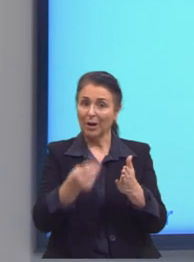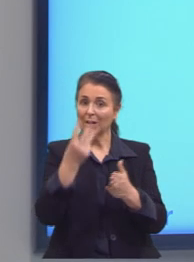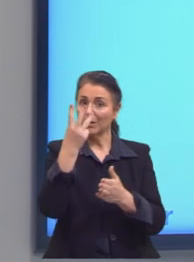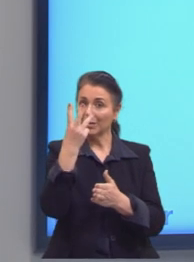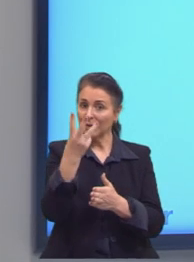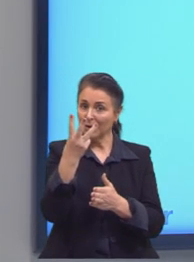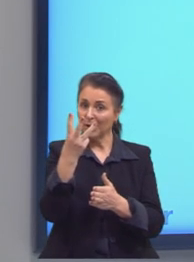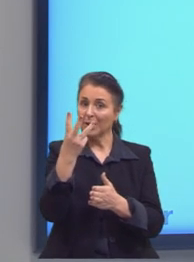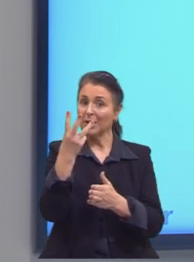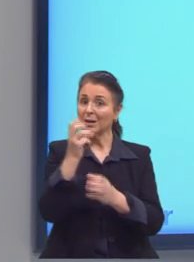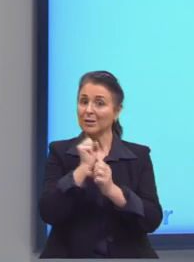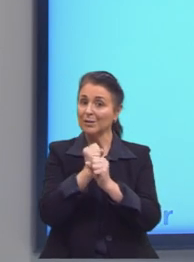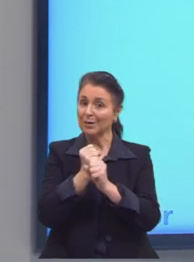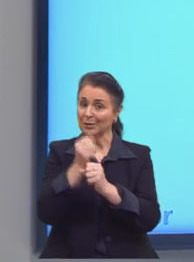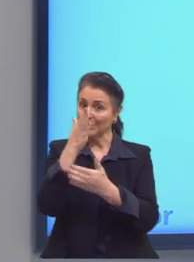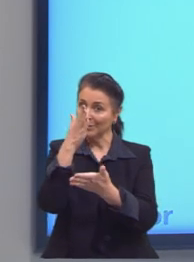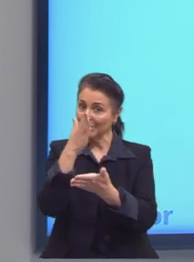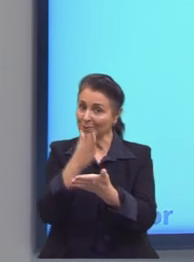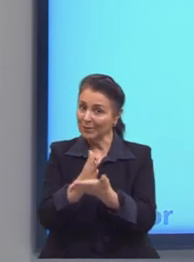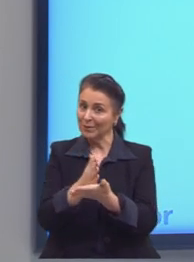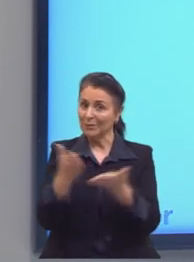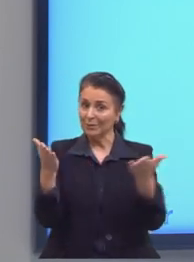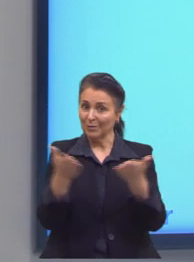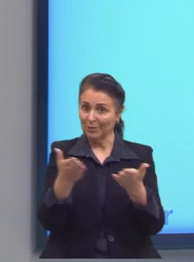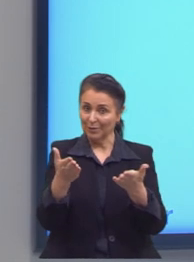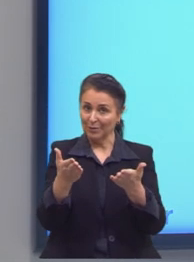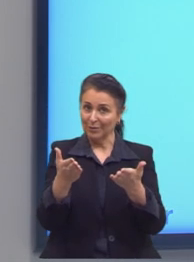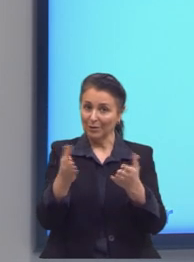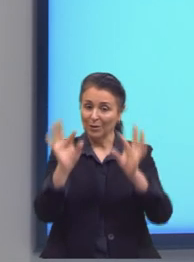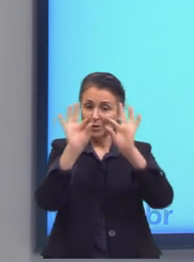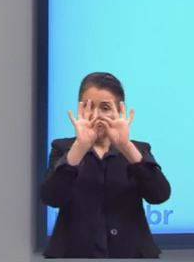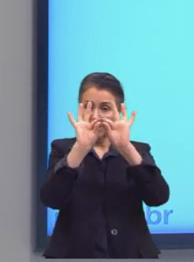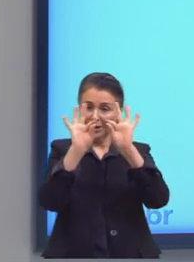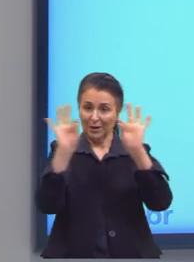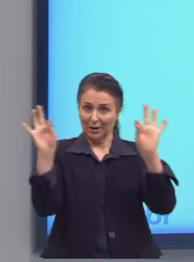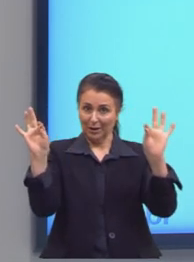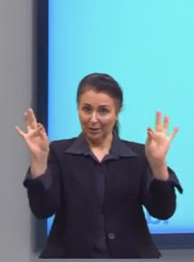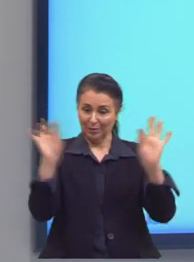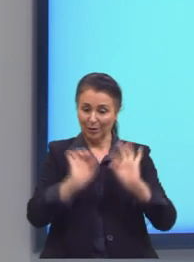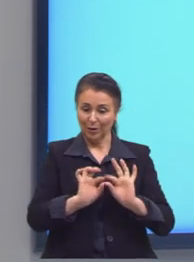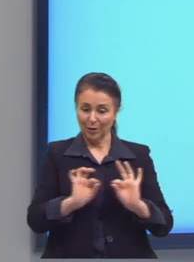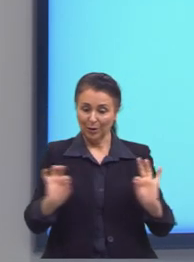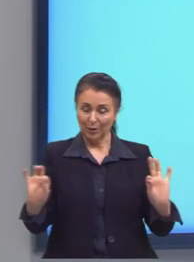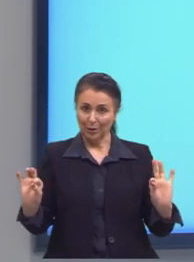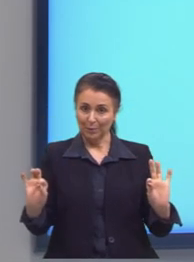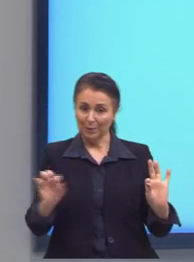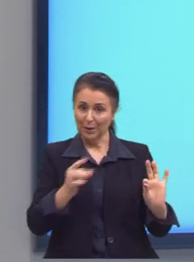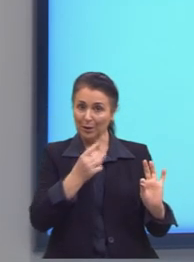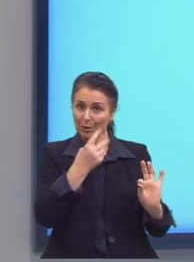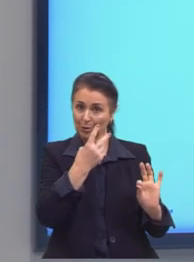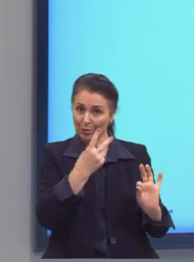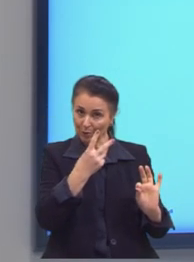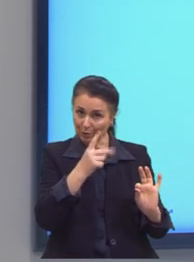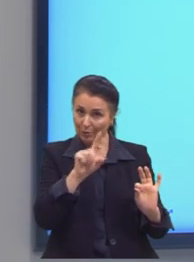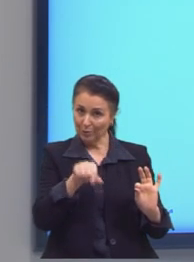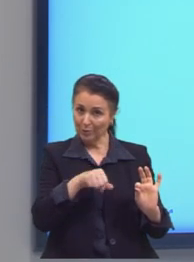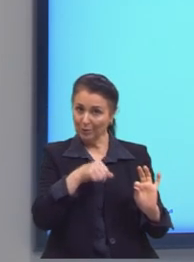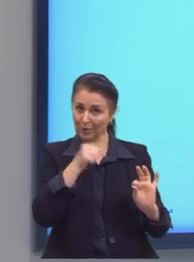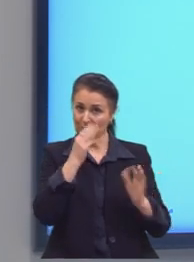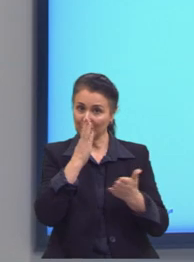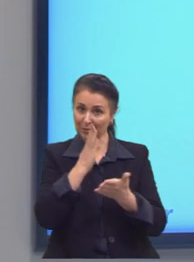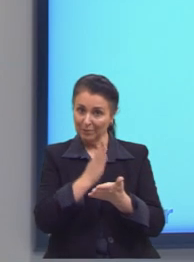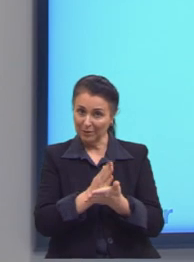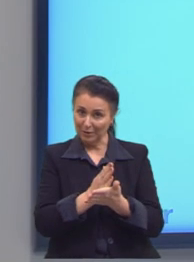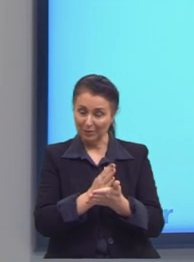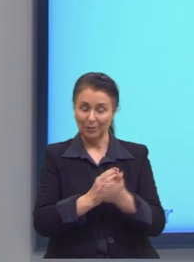anos e meio, tá? Então, aqui, eu marquei essa reta, nesse pontinho onde nós temos a ligação, né? Com